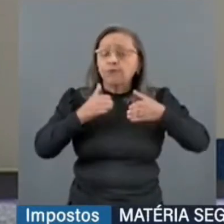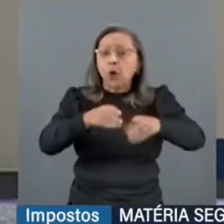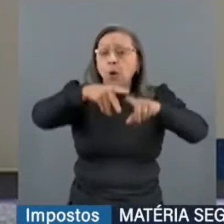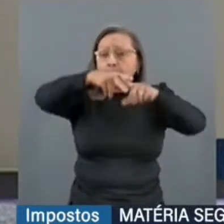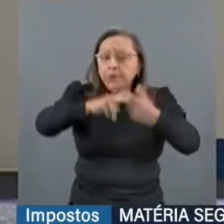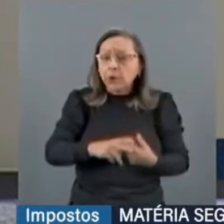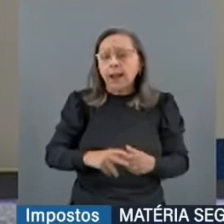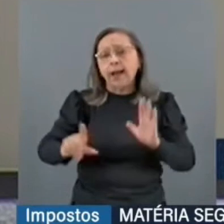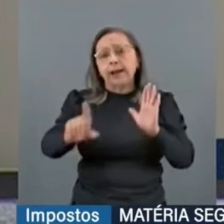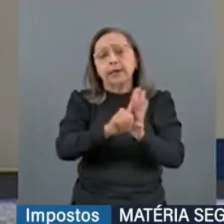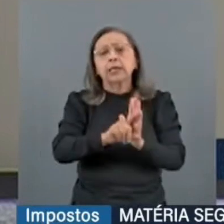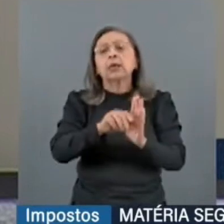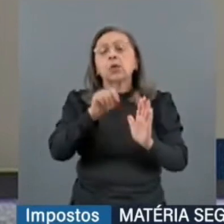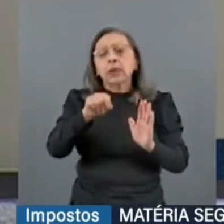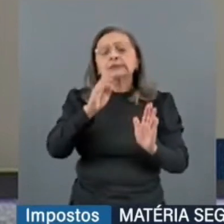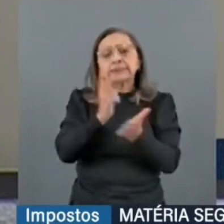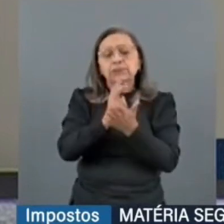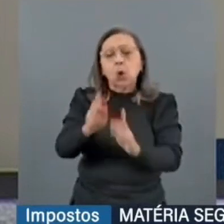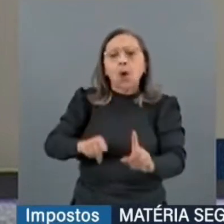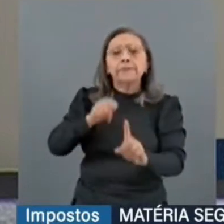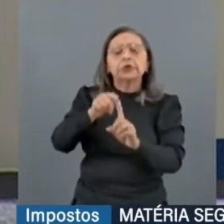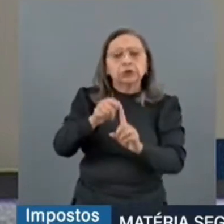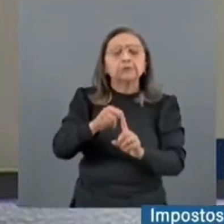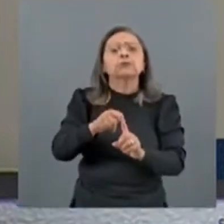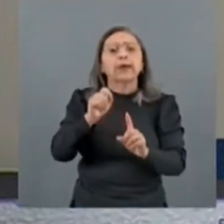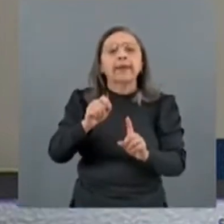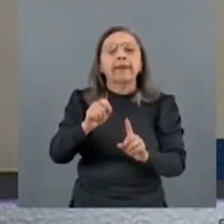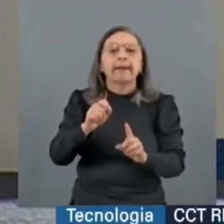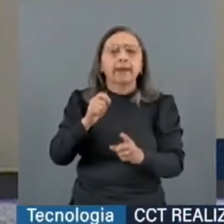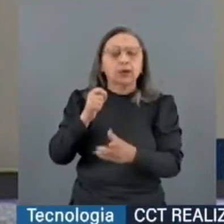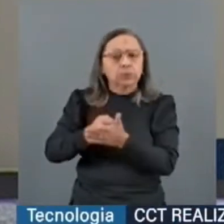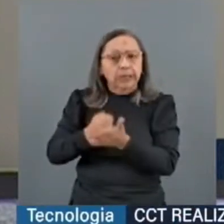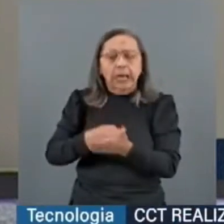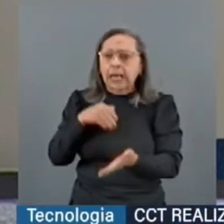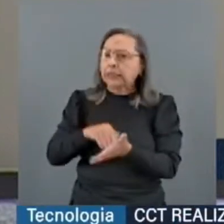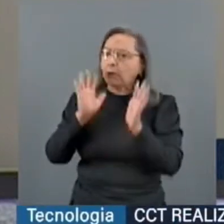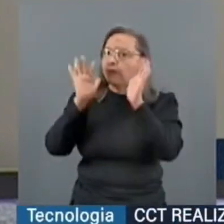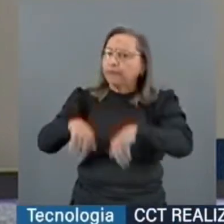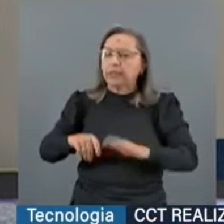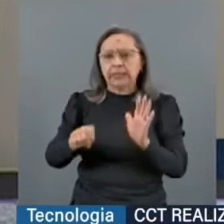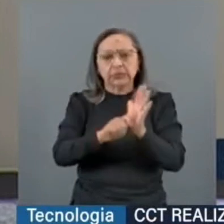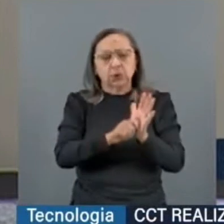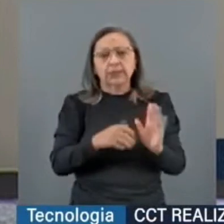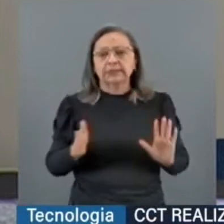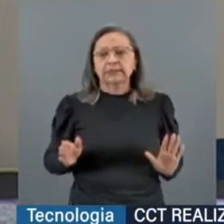objetivo, acredito, de promover o combate às drogas e